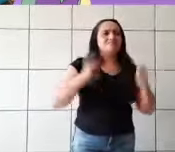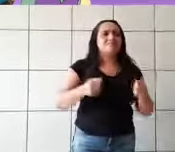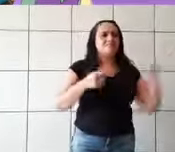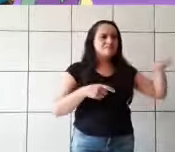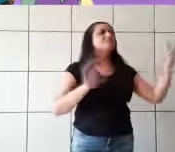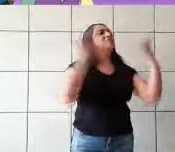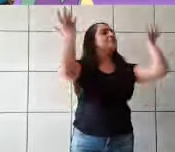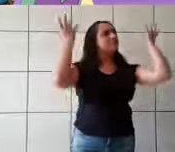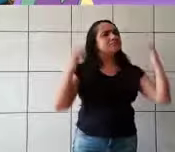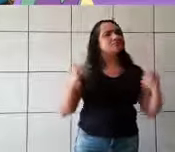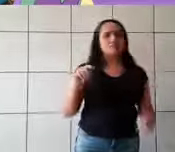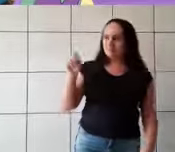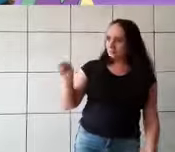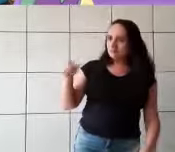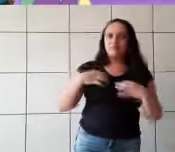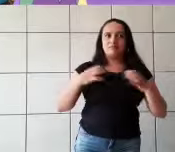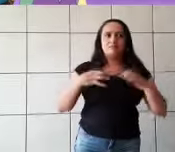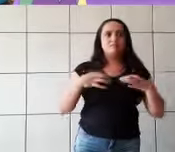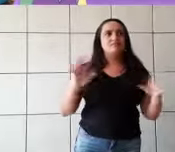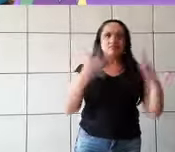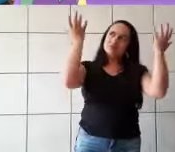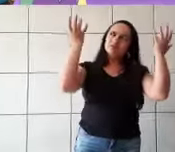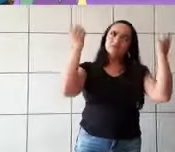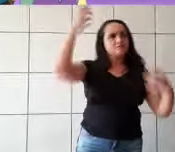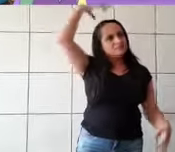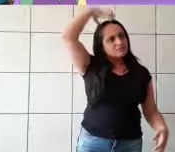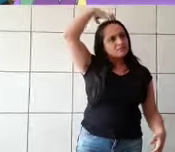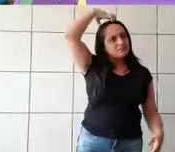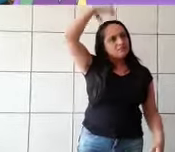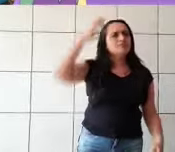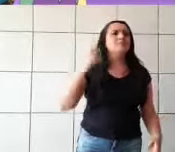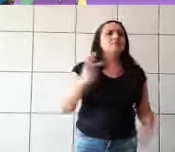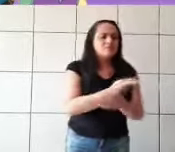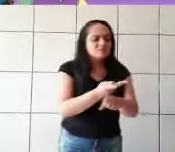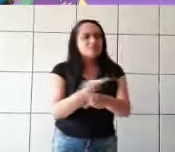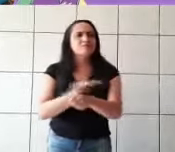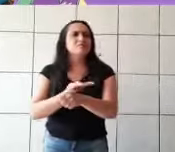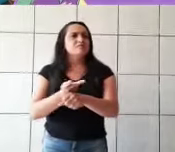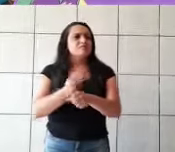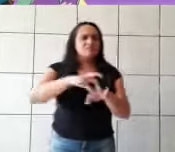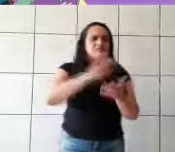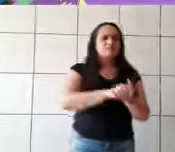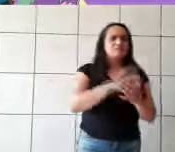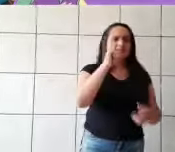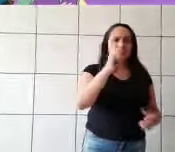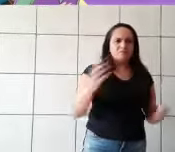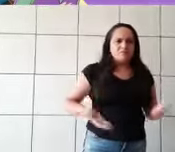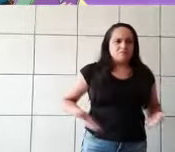Esse é o seu vestido de baile? O príncipe está procurando uma esposa e não uma empregada feia como você.